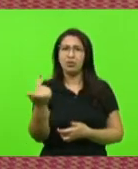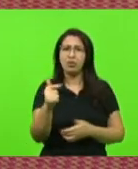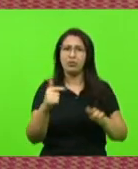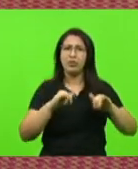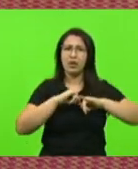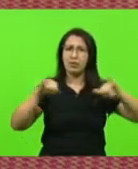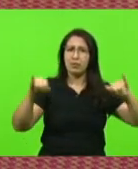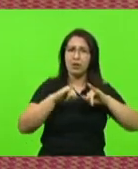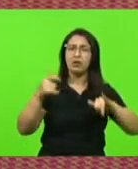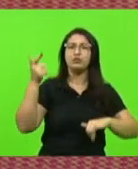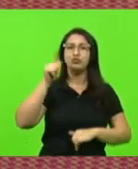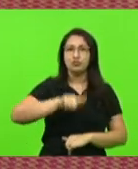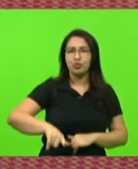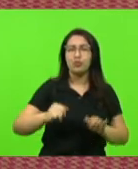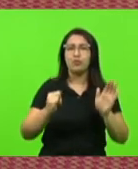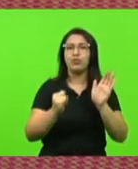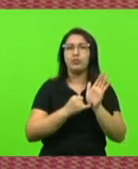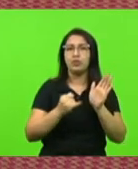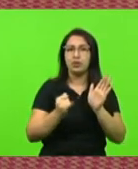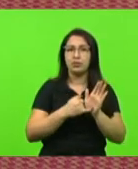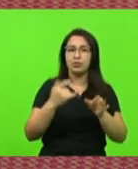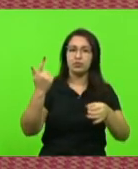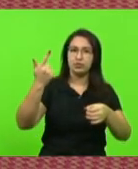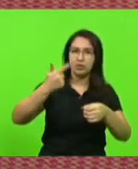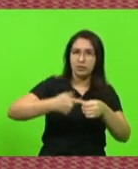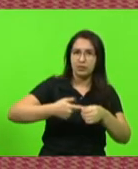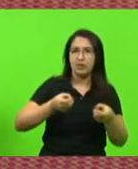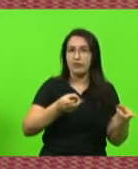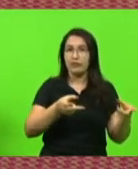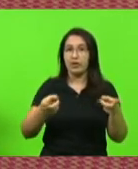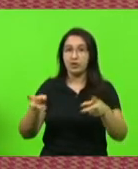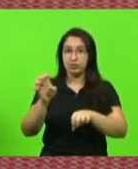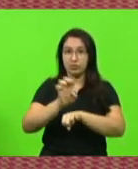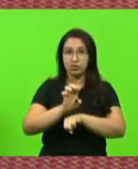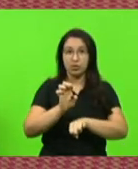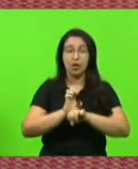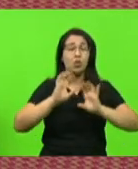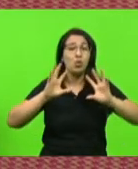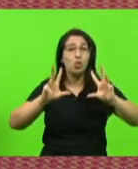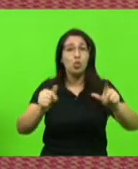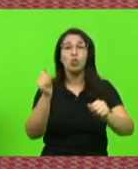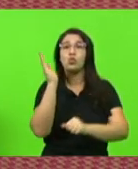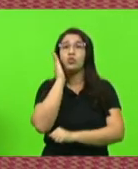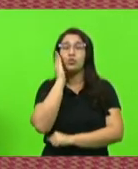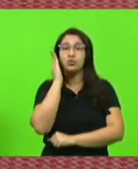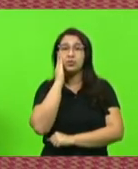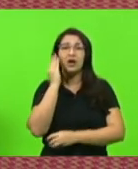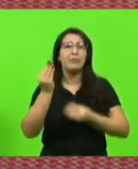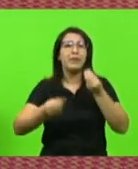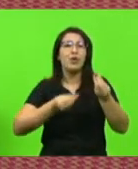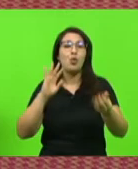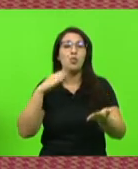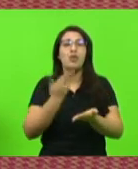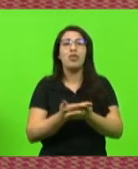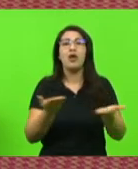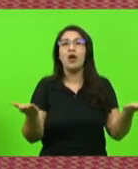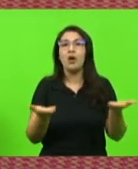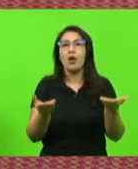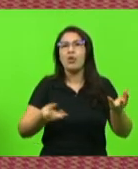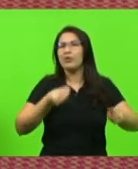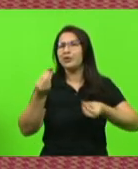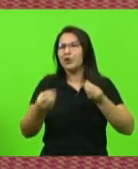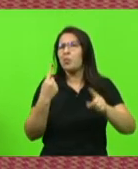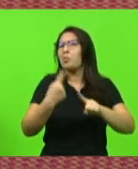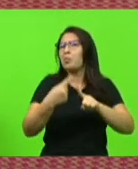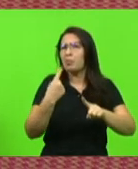a reincidência de tributos em cima dos combustíveis vendidos no Estado? E todo mundo sabe como nós chegamos nessa situação